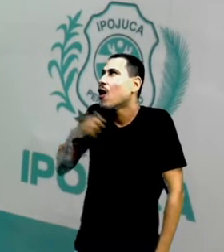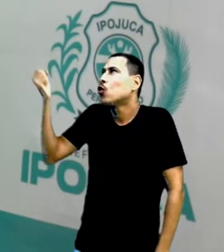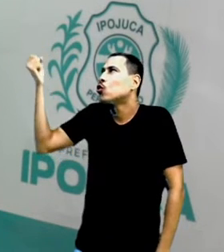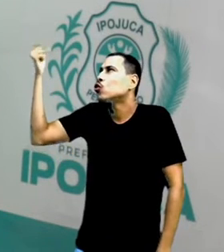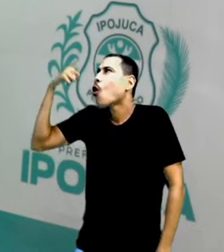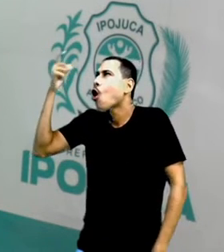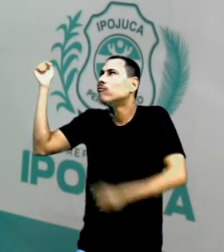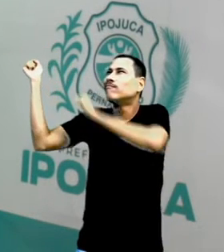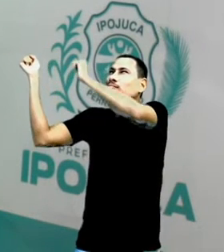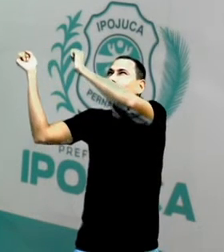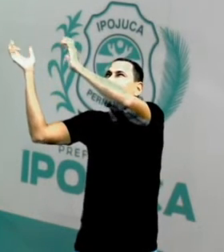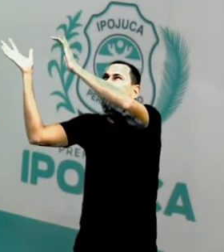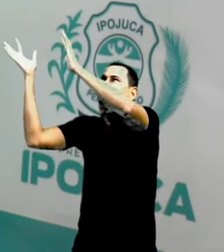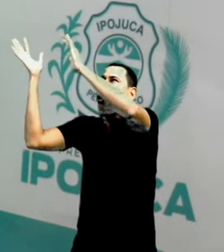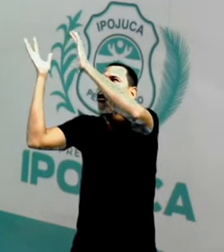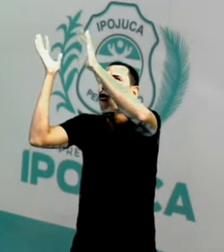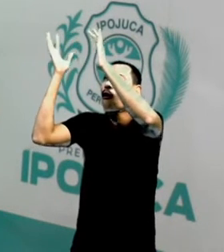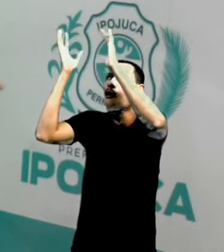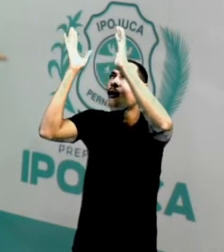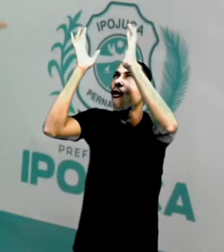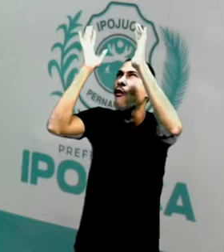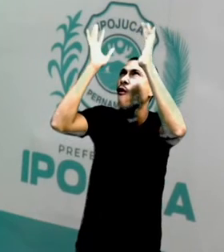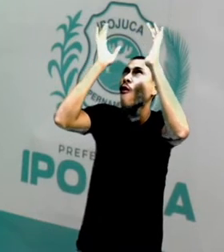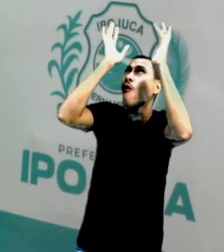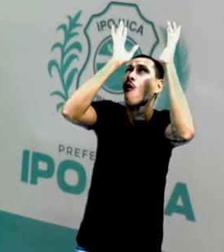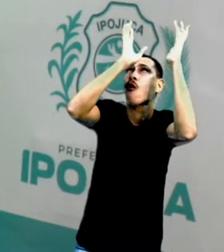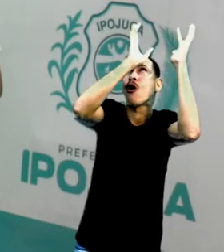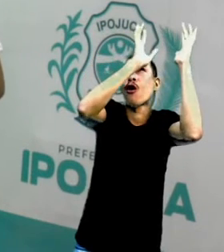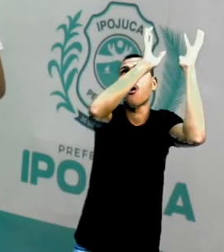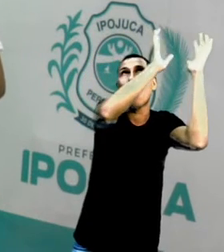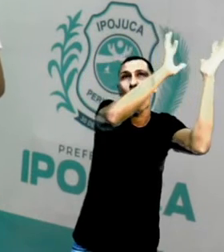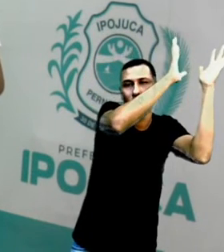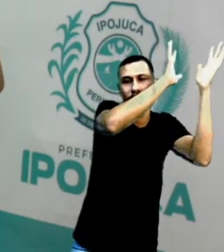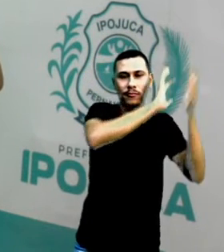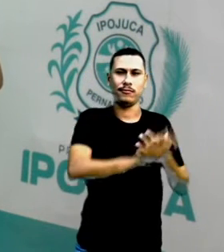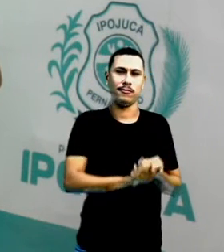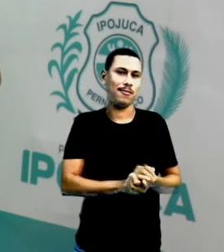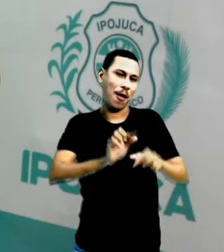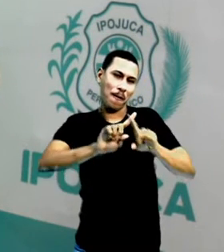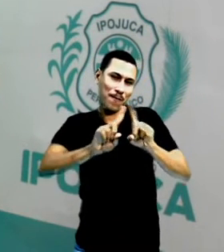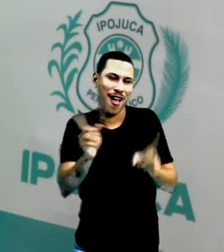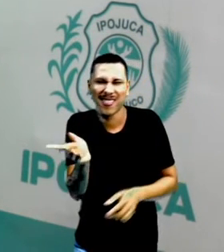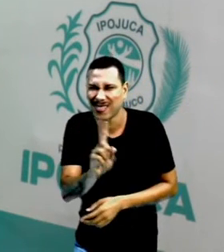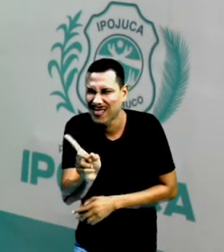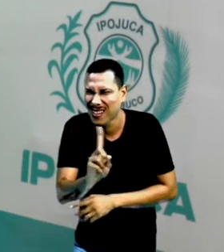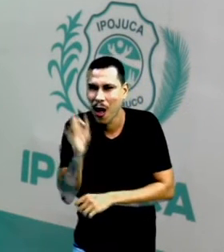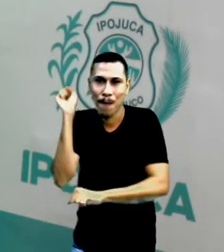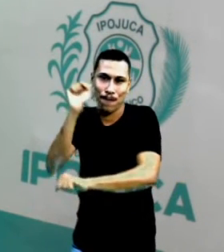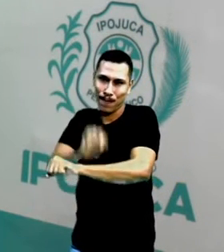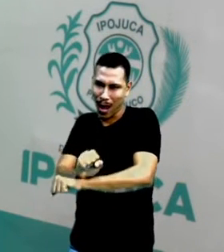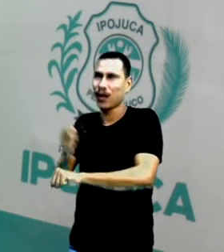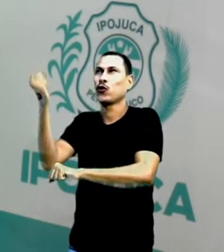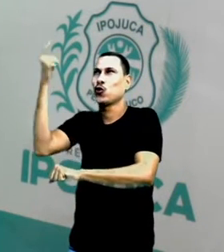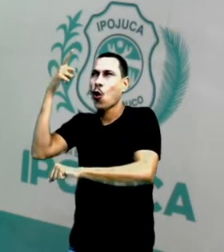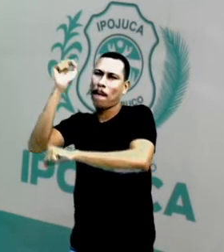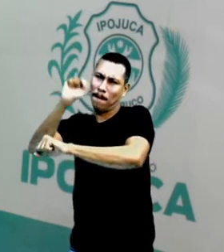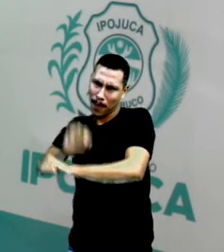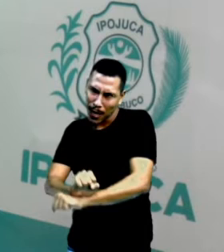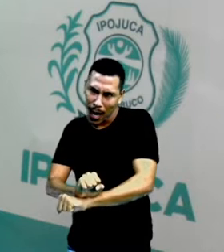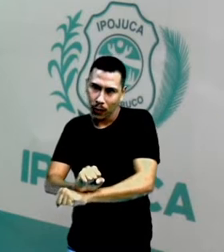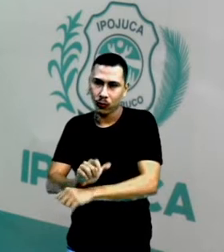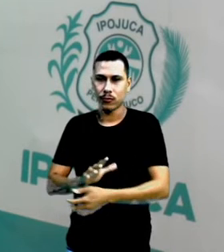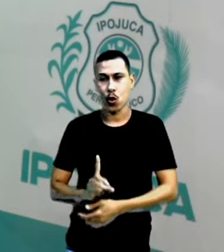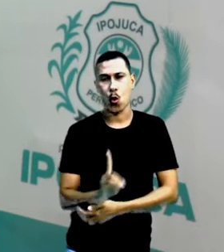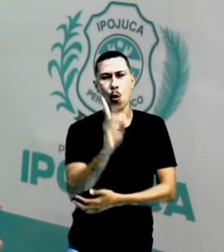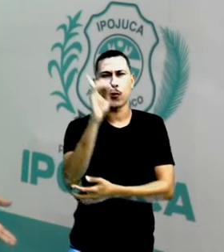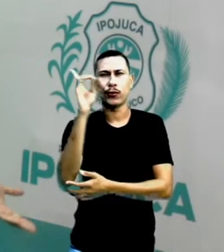de que o sol saiu de um lugar para o outro. Ao decorrer do dia, a